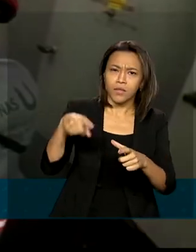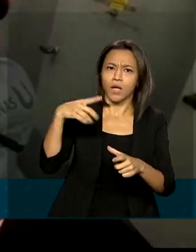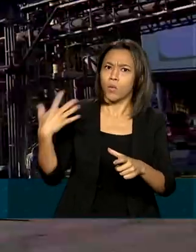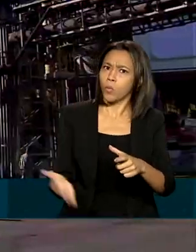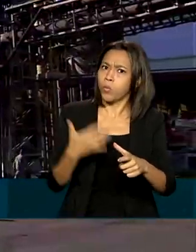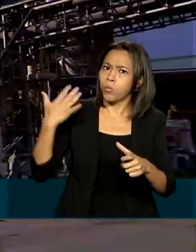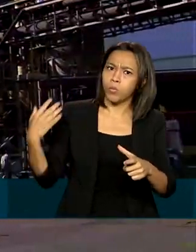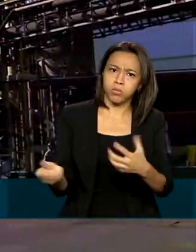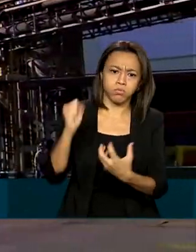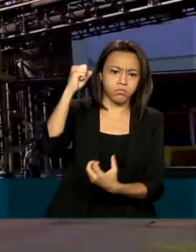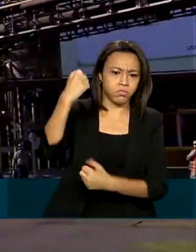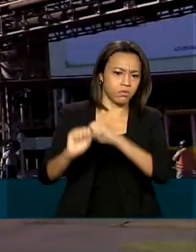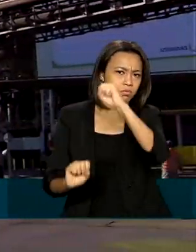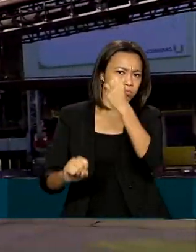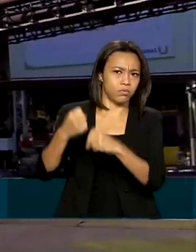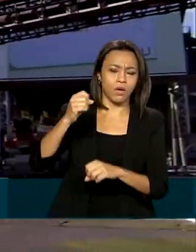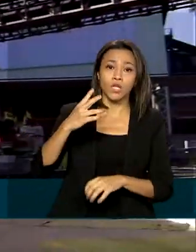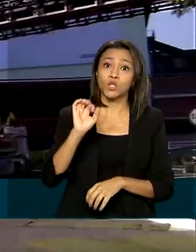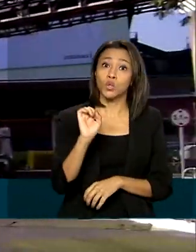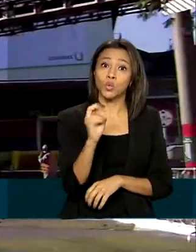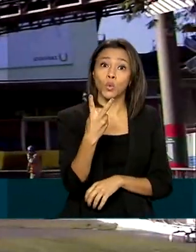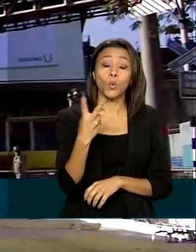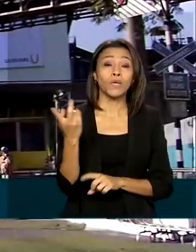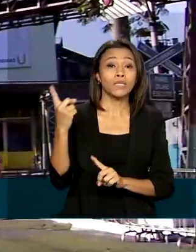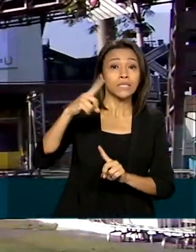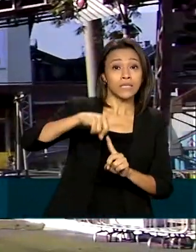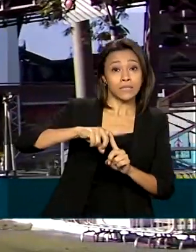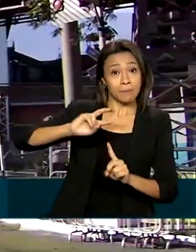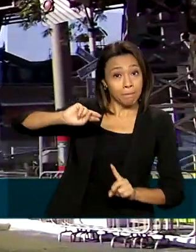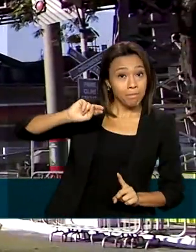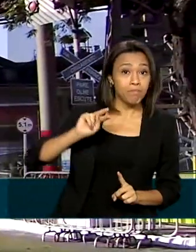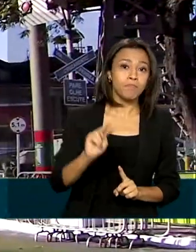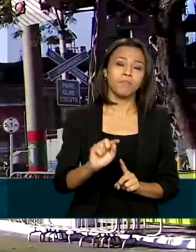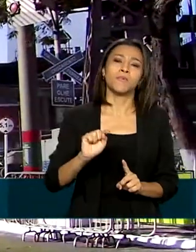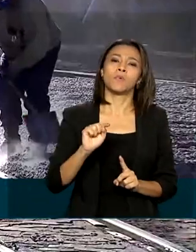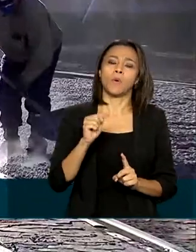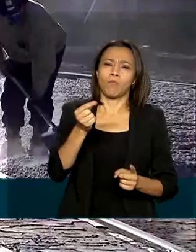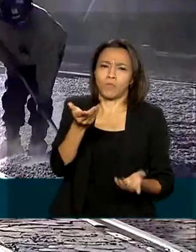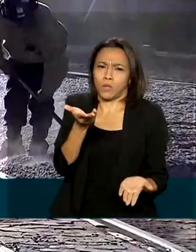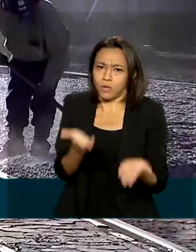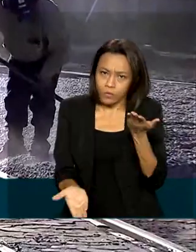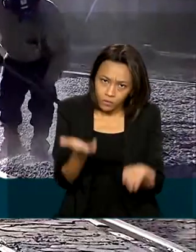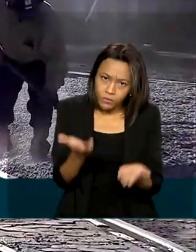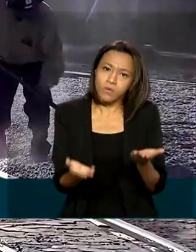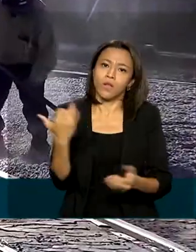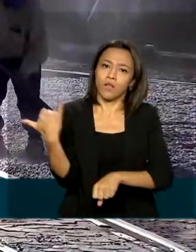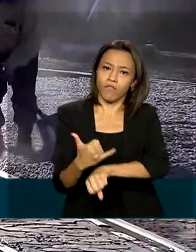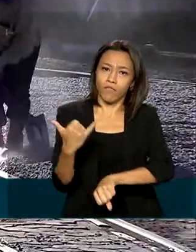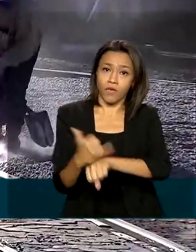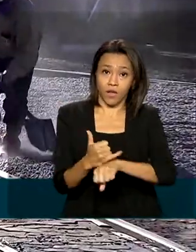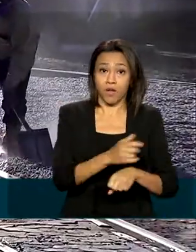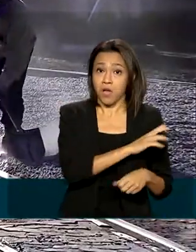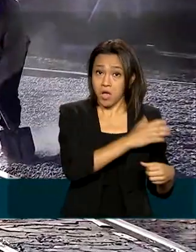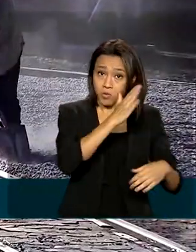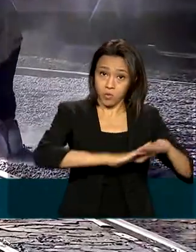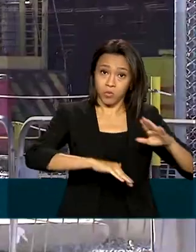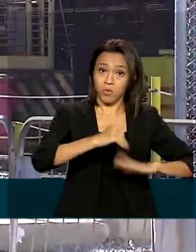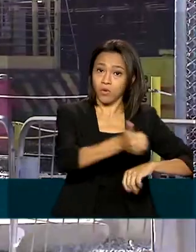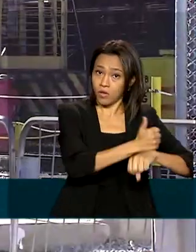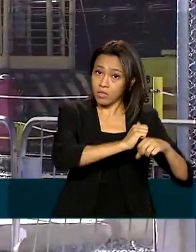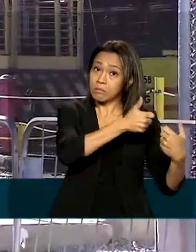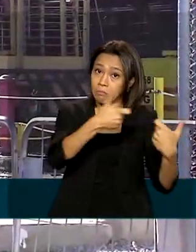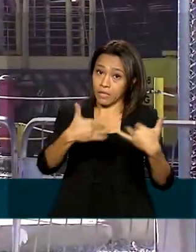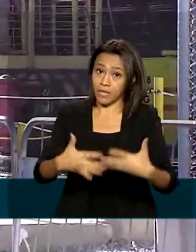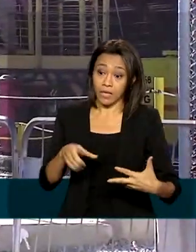produzir até 2 mil toneladas de ferro-guza por dia. Segundo especialistas do setor, esta retomada de produção